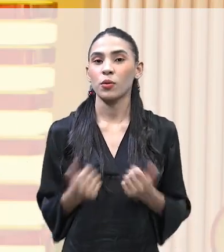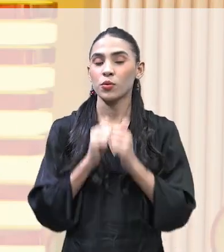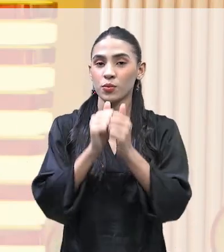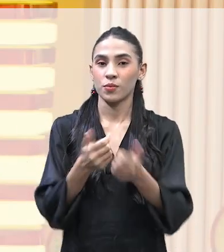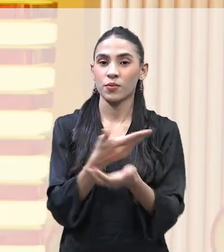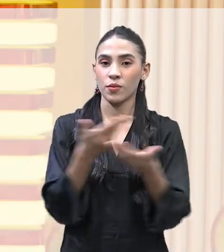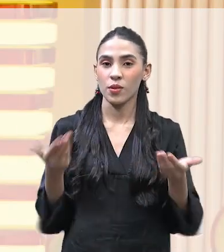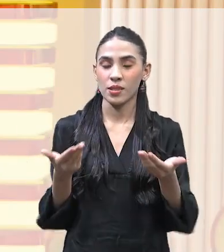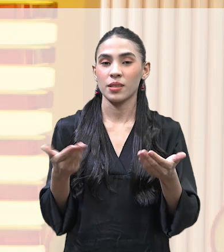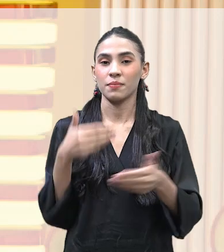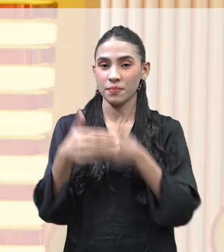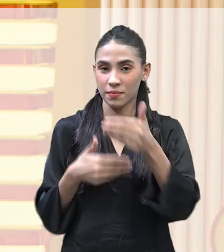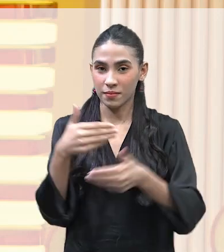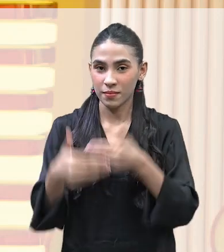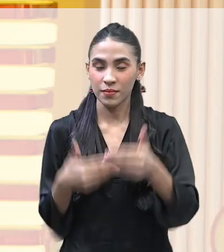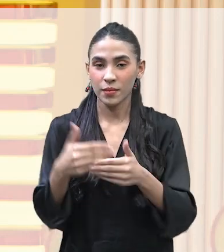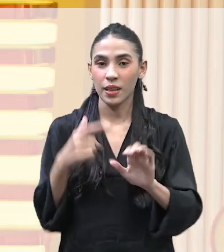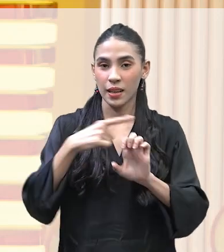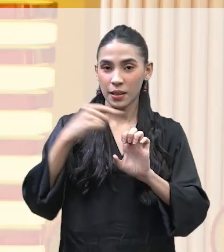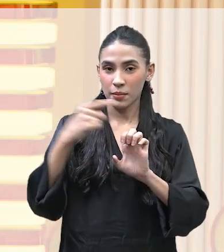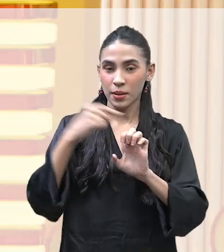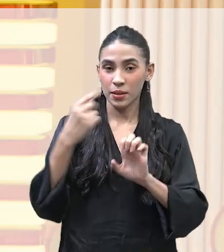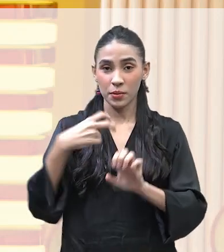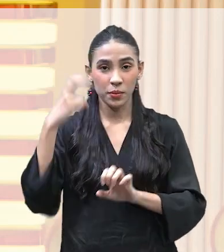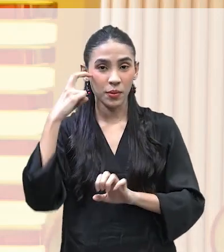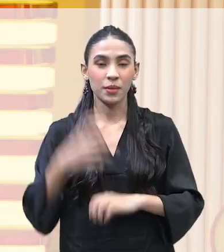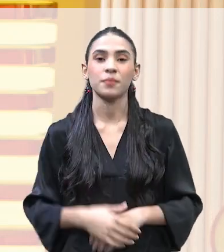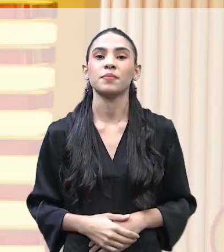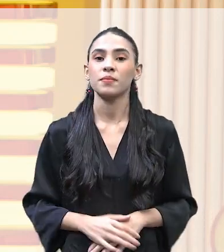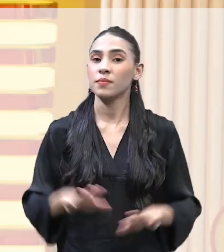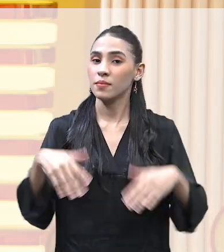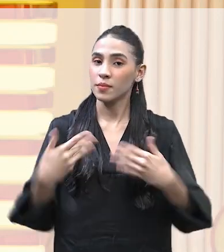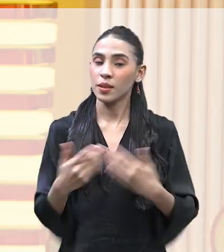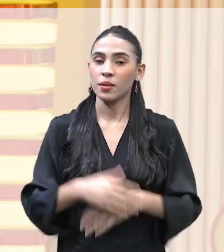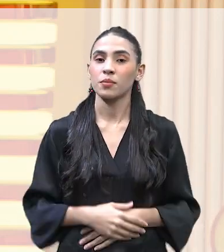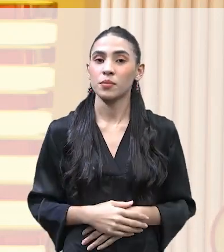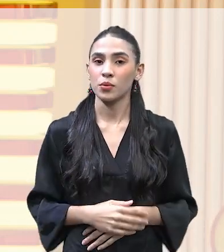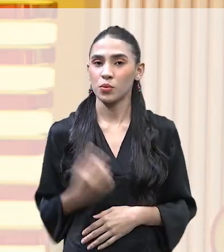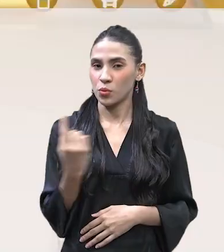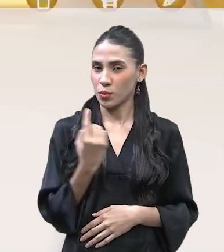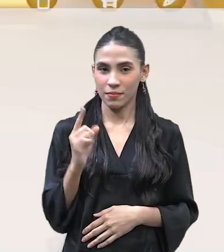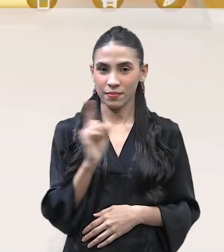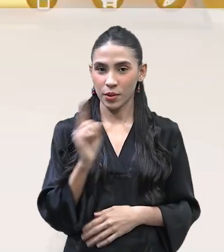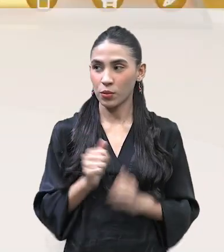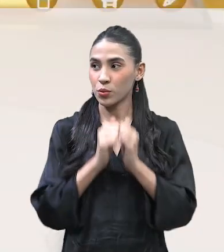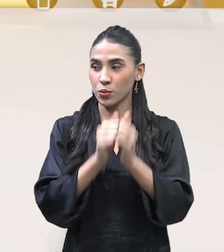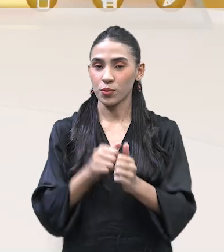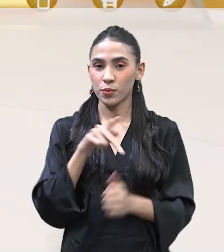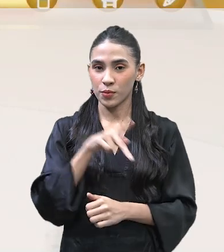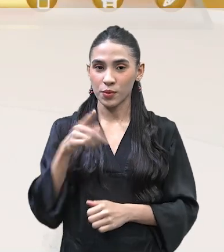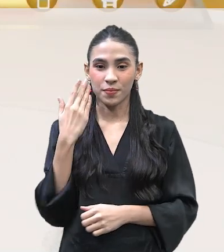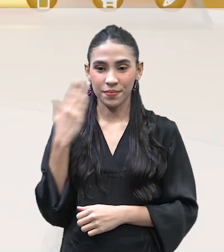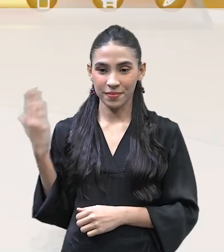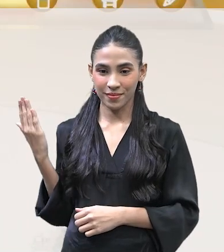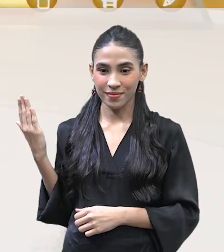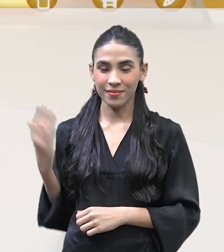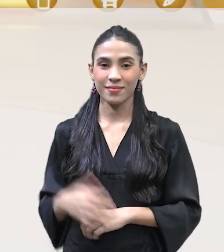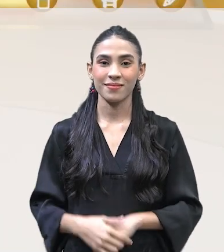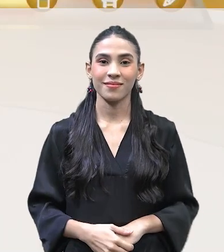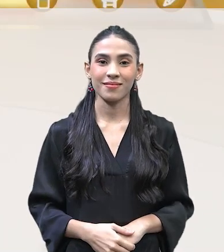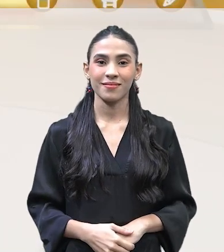com vocês nessa trajetória do empreendedorismo cultural. Então, não estou aqui sozinho, estou aqui com o meu colega, não é verdade?